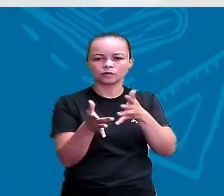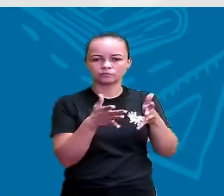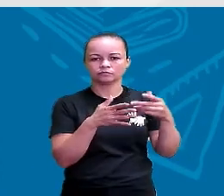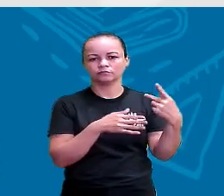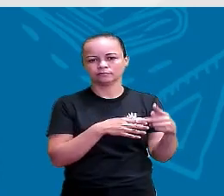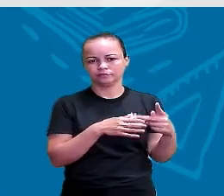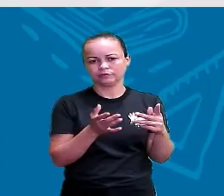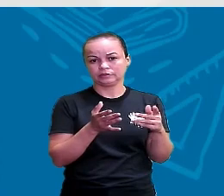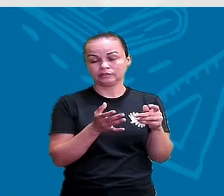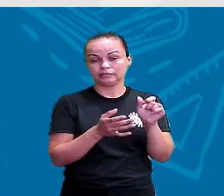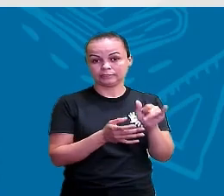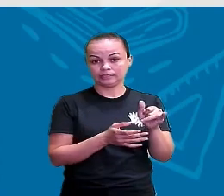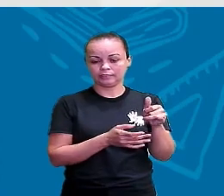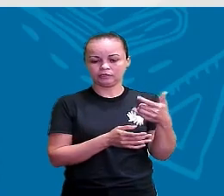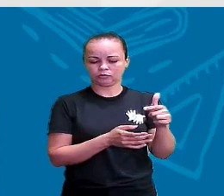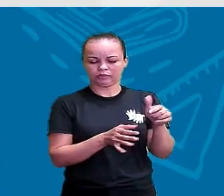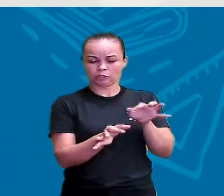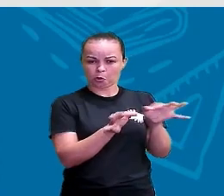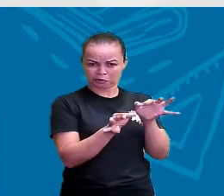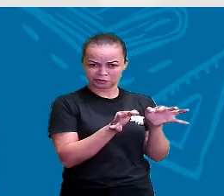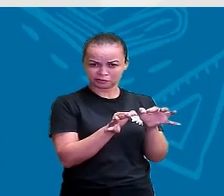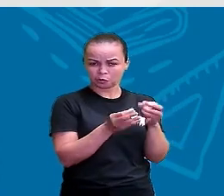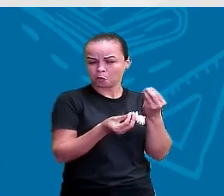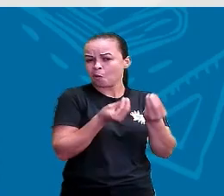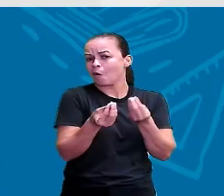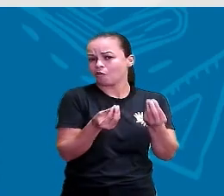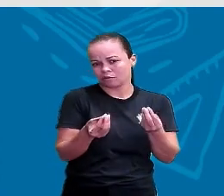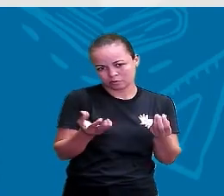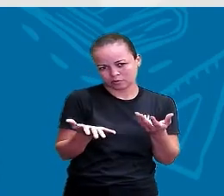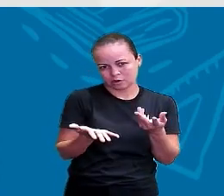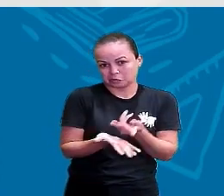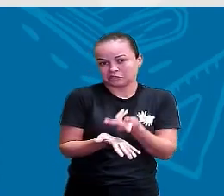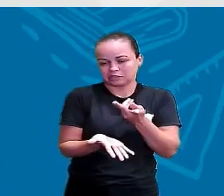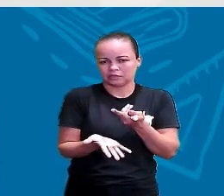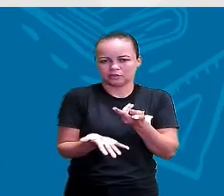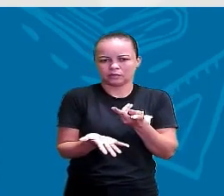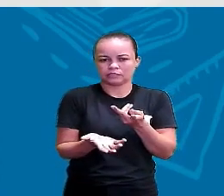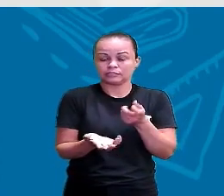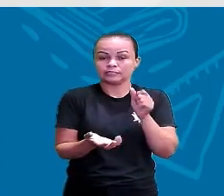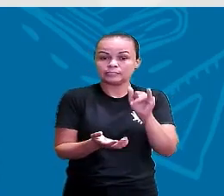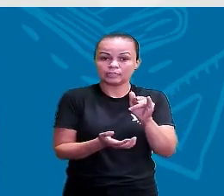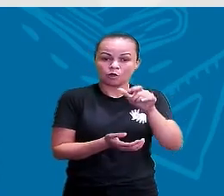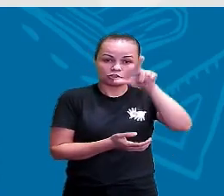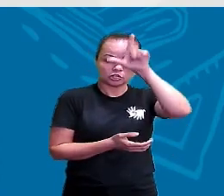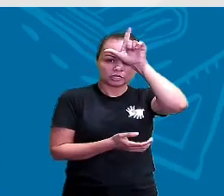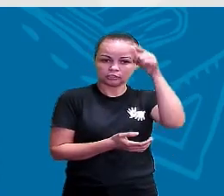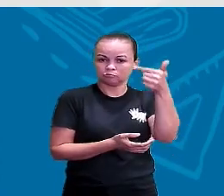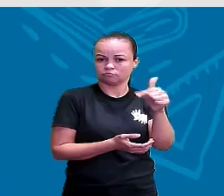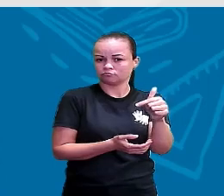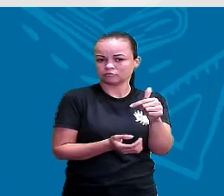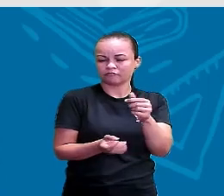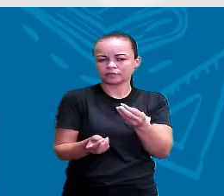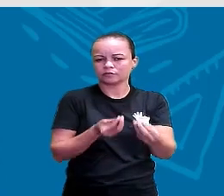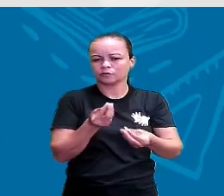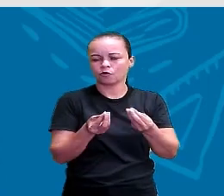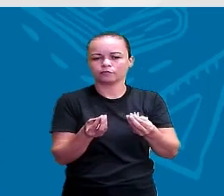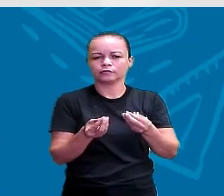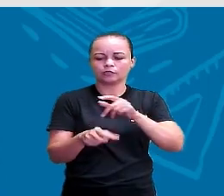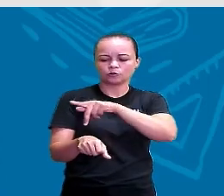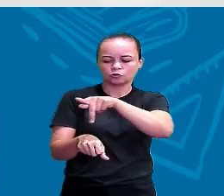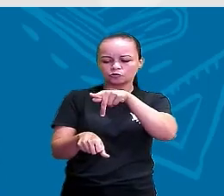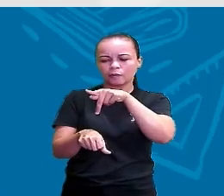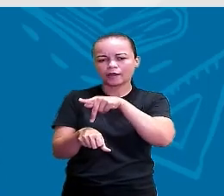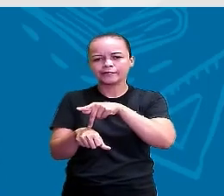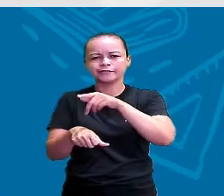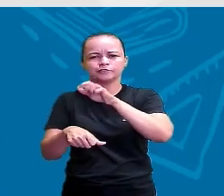houvesse essa organização, como é que seria? Se não houvesse os líderes, como é que seria, né? Então, no país, certo? Nos